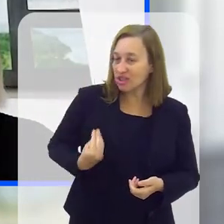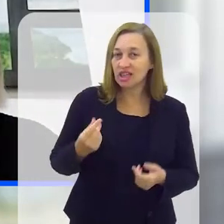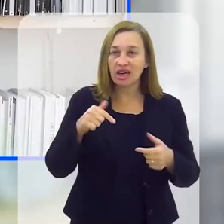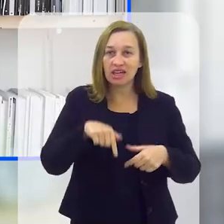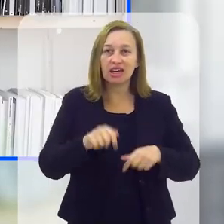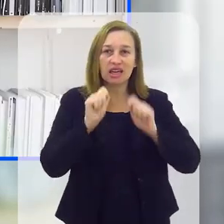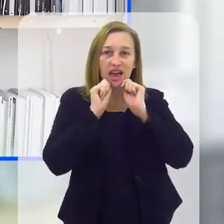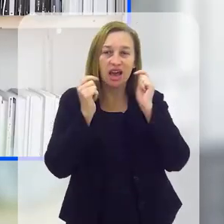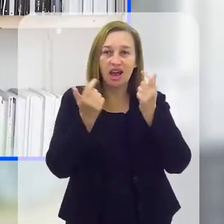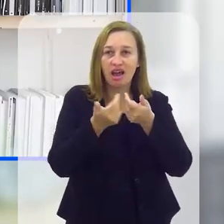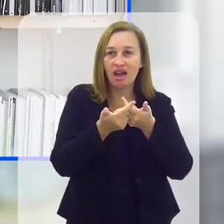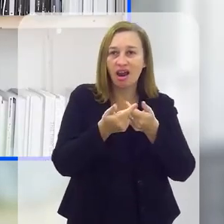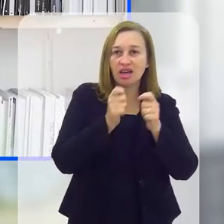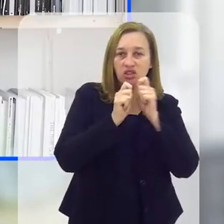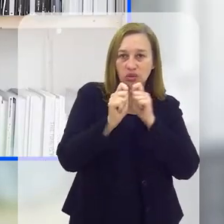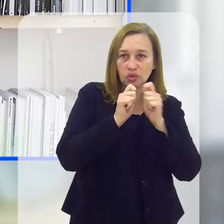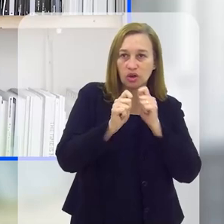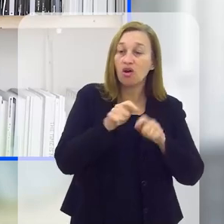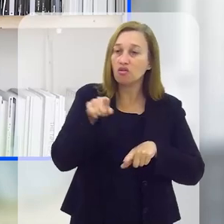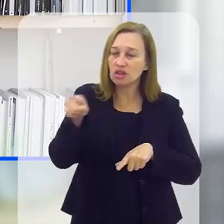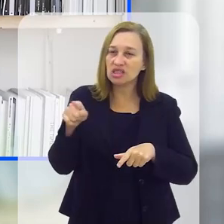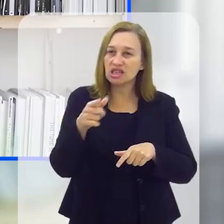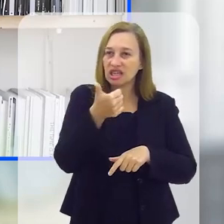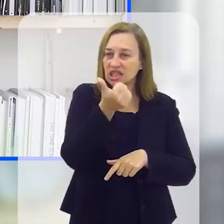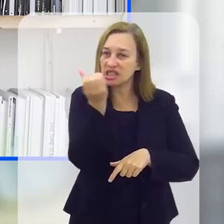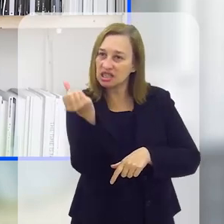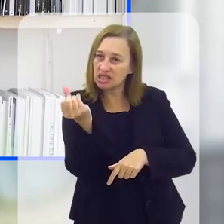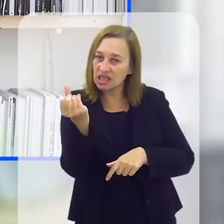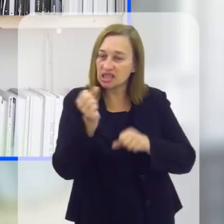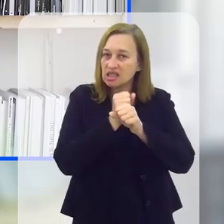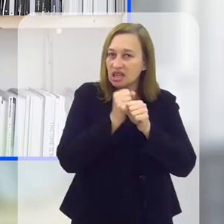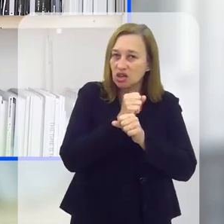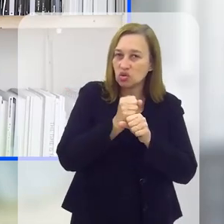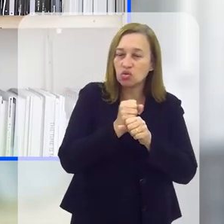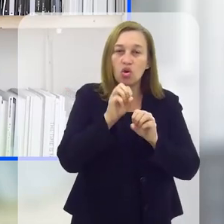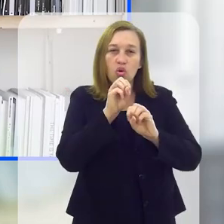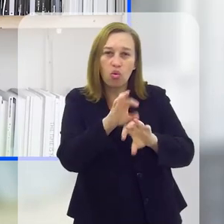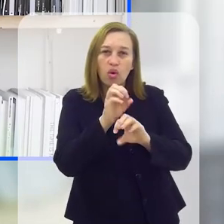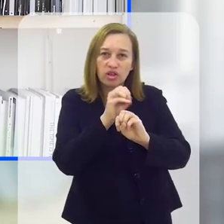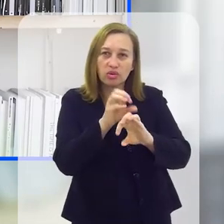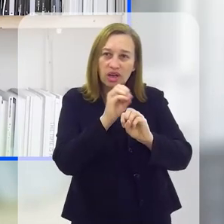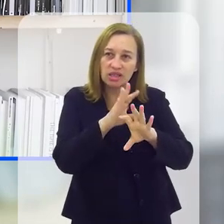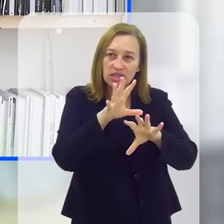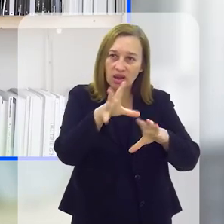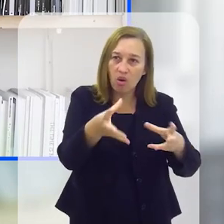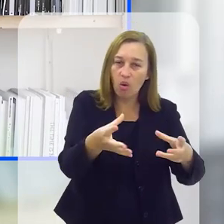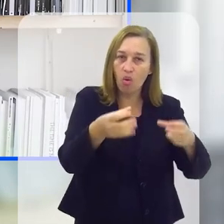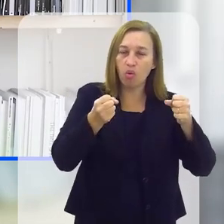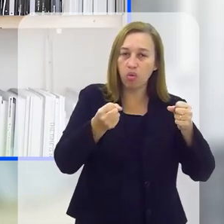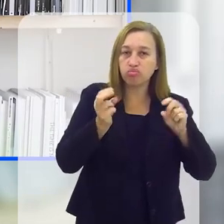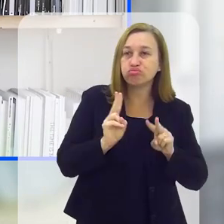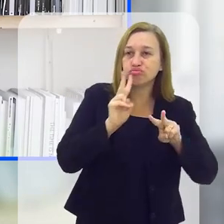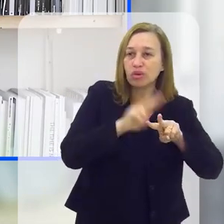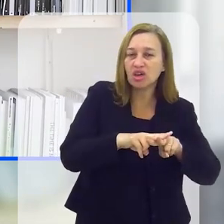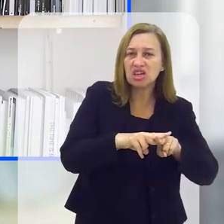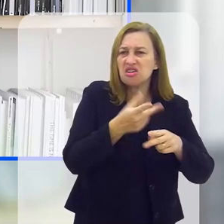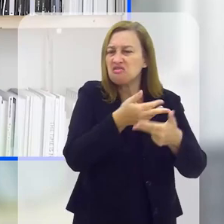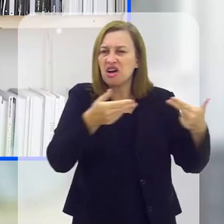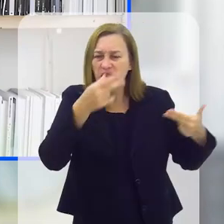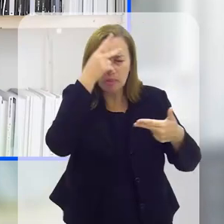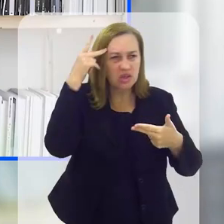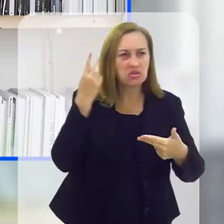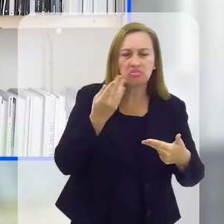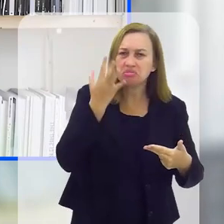aqui no Alerje Debate. E você que trabalha há 16 anos com educação em presídio, grande parte da população não sabe nem que existem escolas